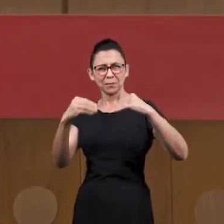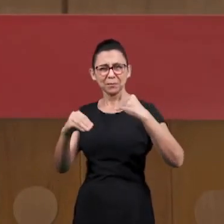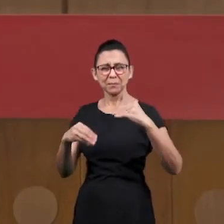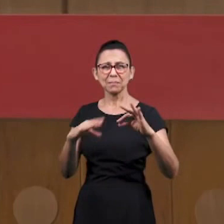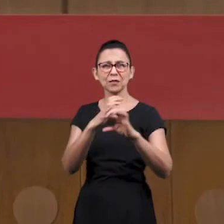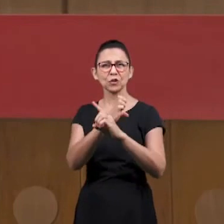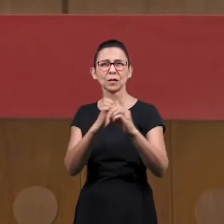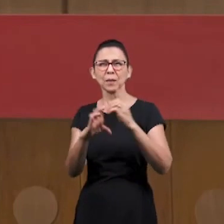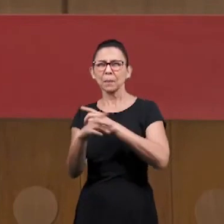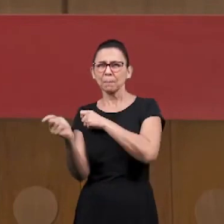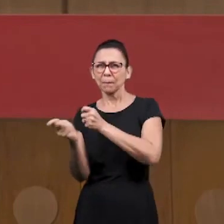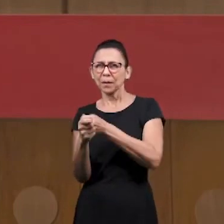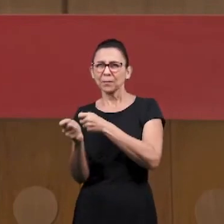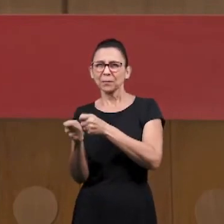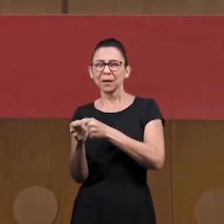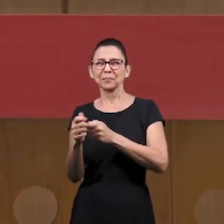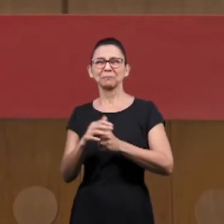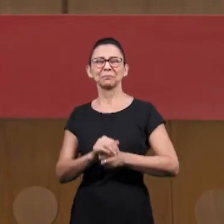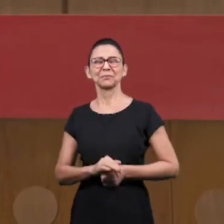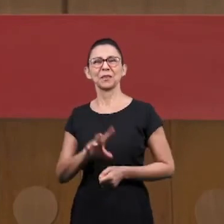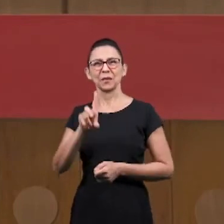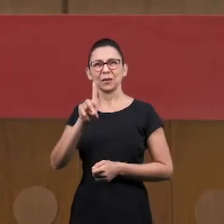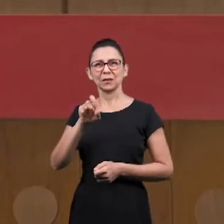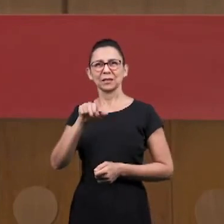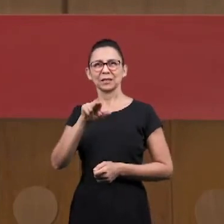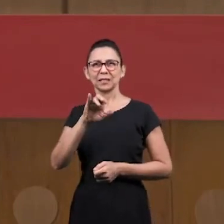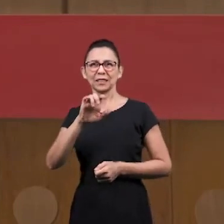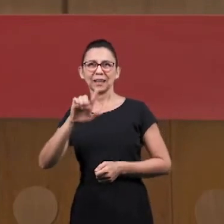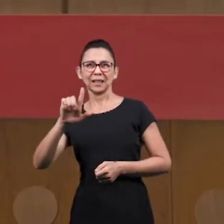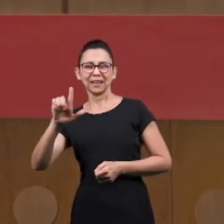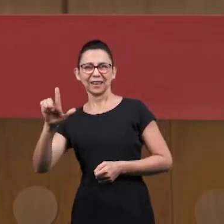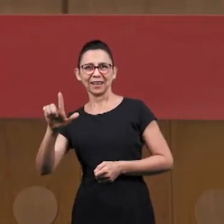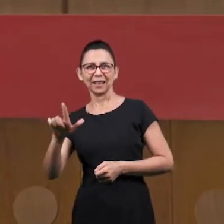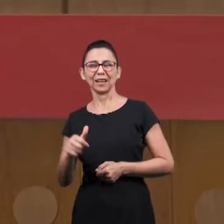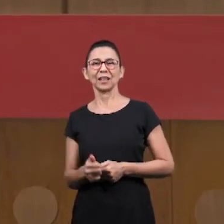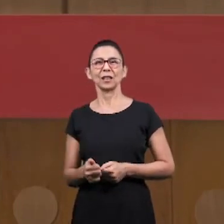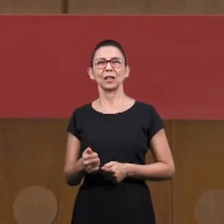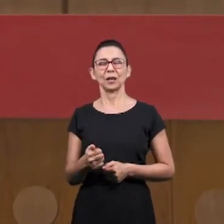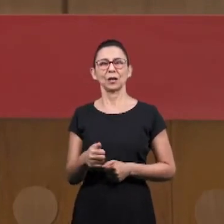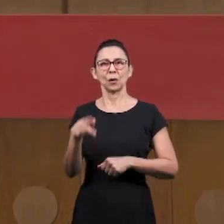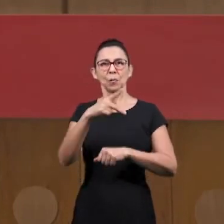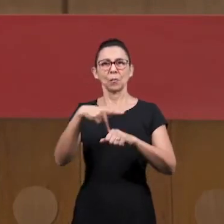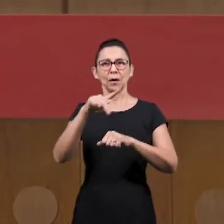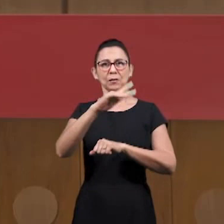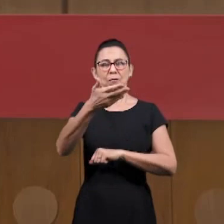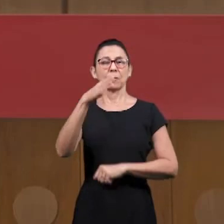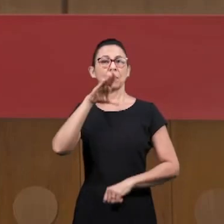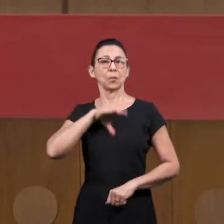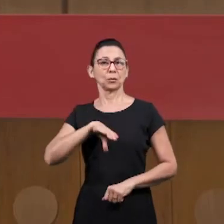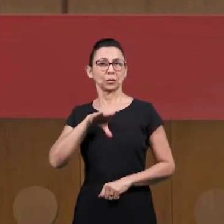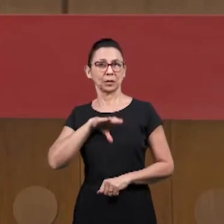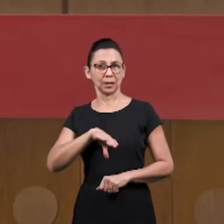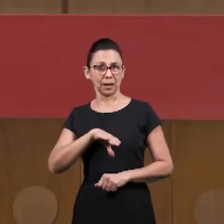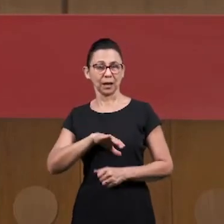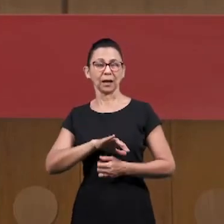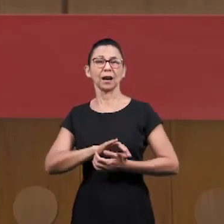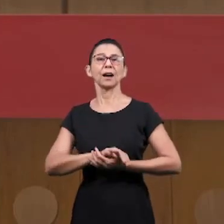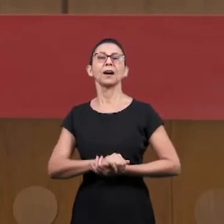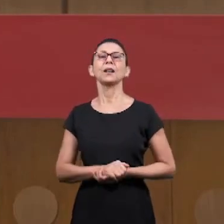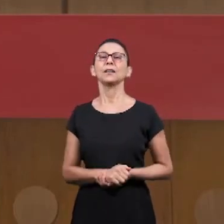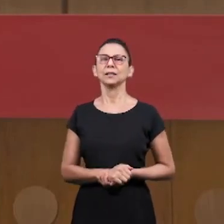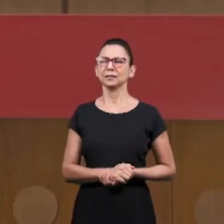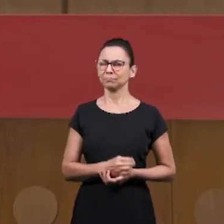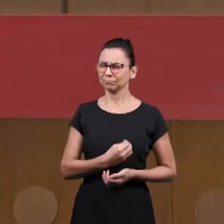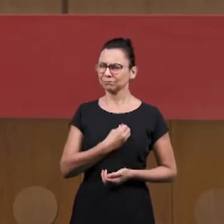nas nossas Escolas Bíblicas Dominical e é o Daniel Gonçalves, ele é de Portugal, da Igreja de Porto e ele é muito